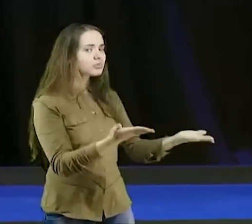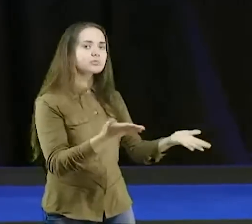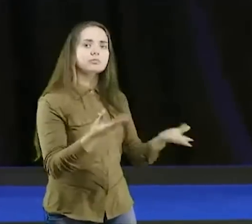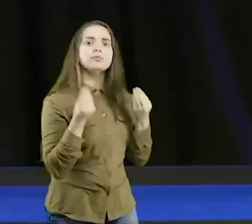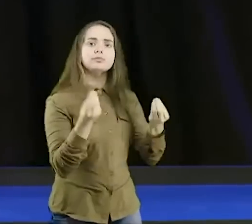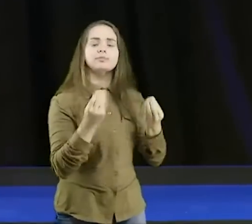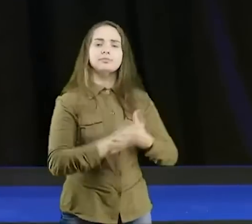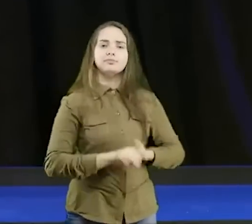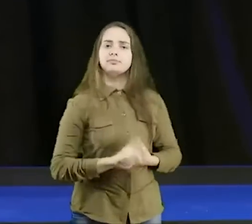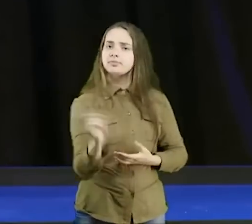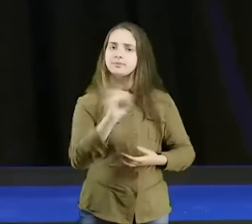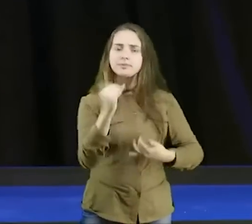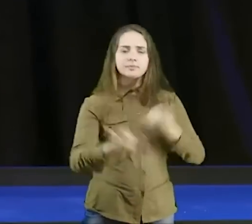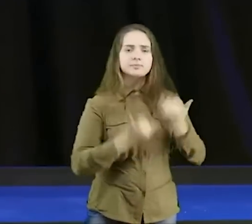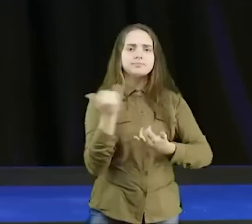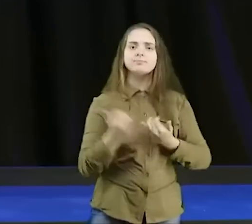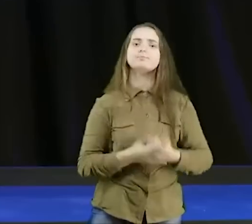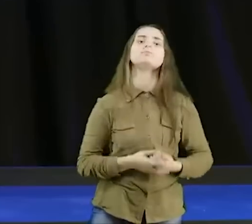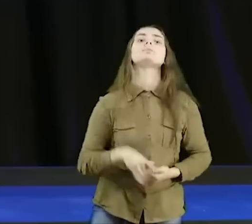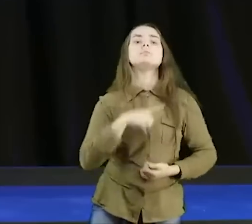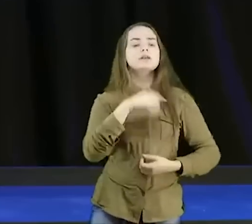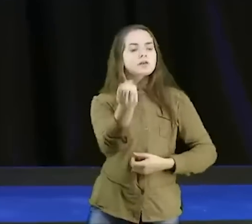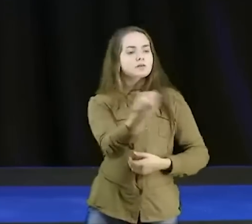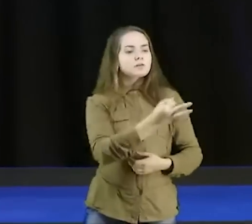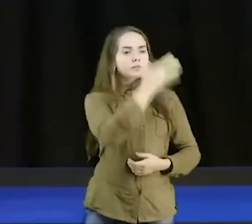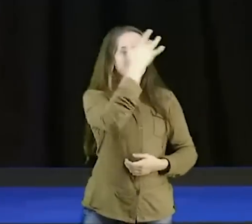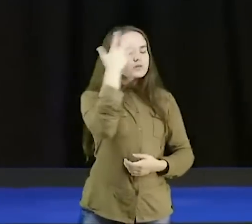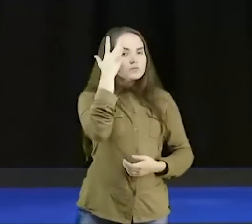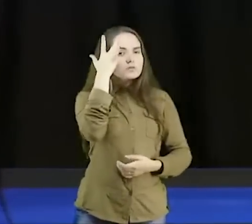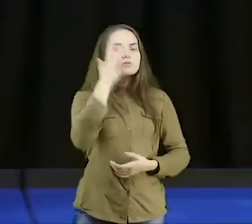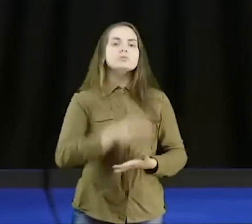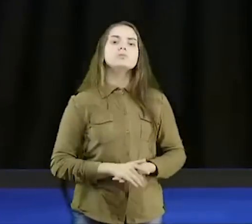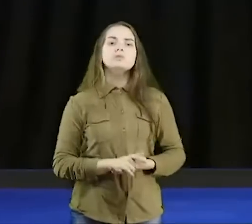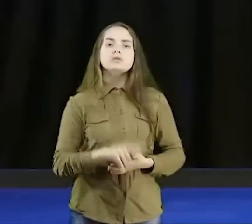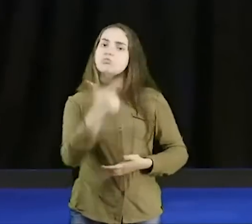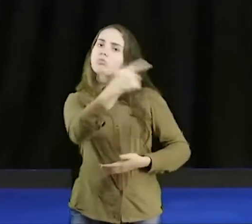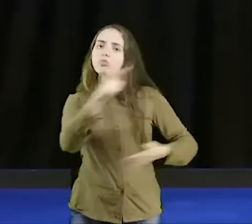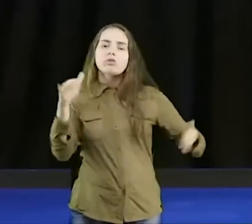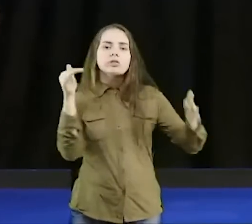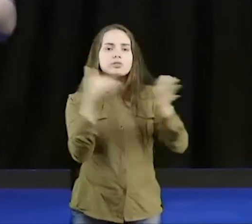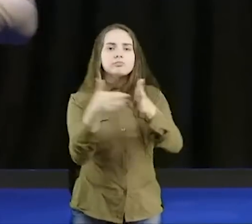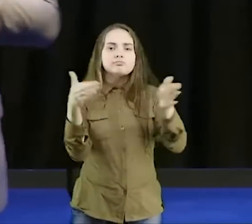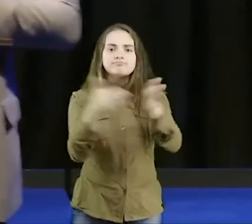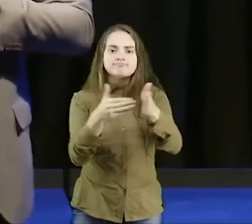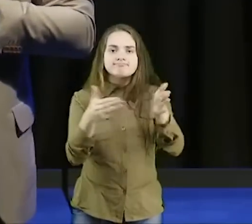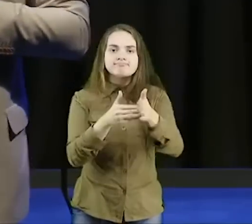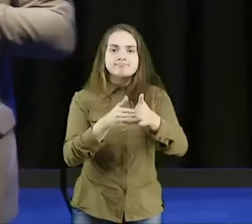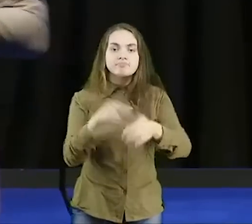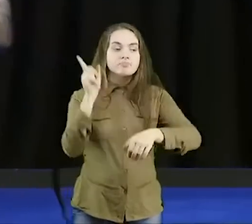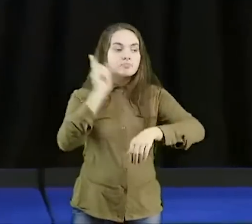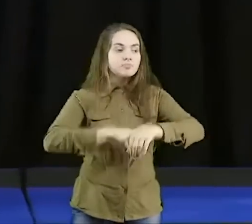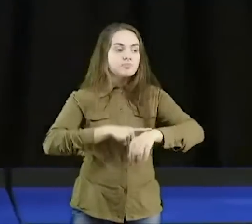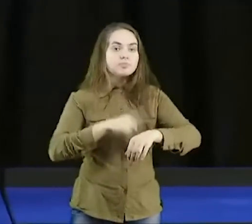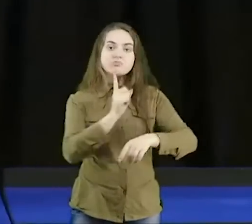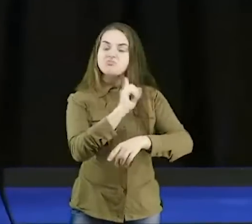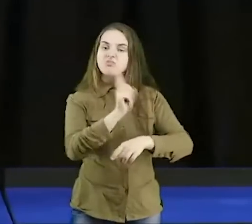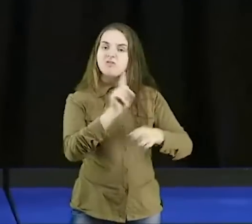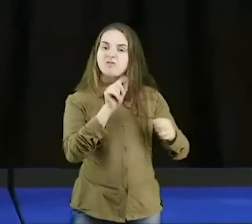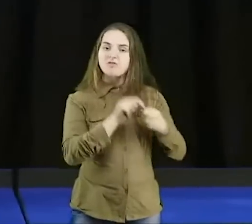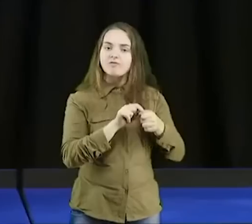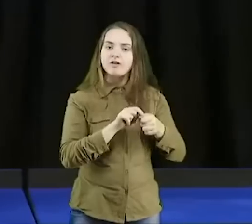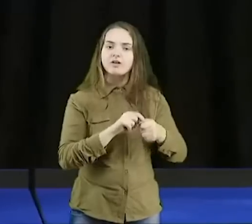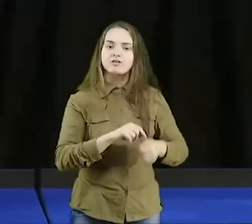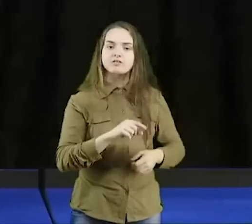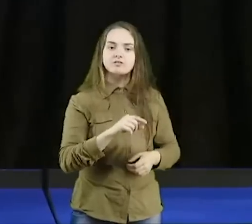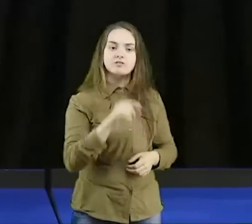gente, isso não é brincadeira não, gente, tem pessoas que extrapolam, todos os limites, e quando você não faz, quando você